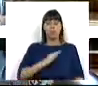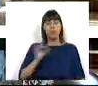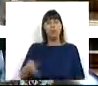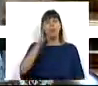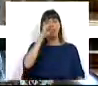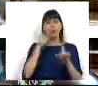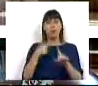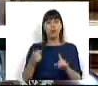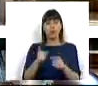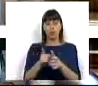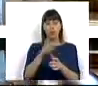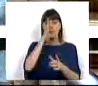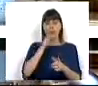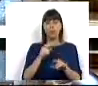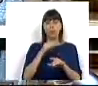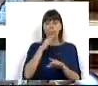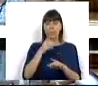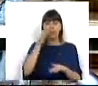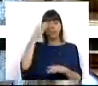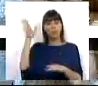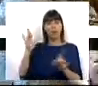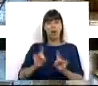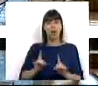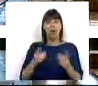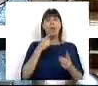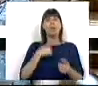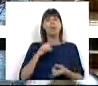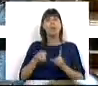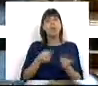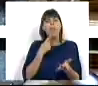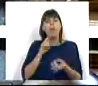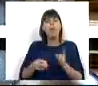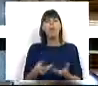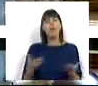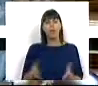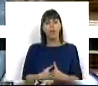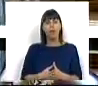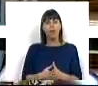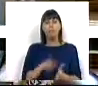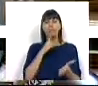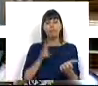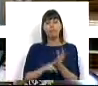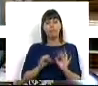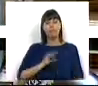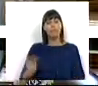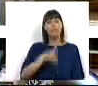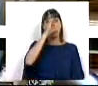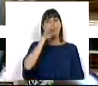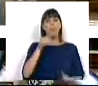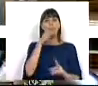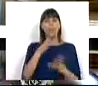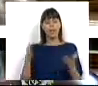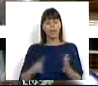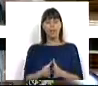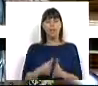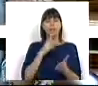Primeiro-Ministro, se isto não foram sucessivos Governos à emigração, há de dizer-me o que é que isto é, de facto. Agora, Sr. Primeiro-Ministro, portanto, isto para dizer